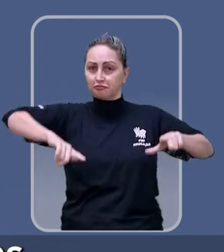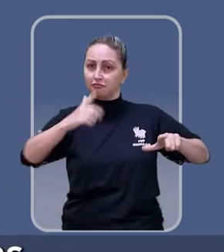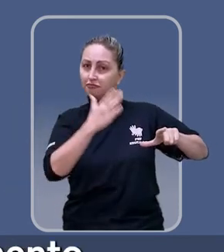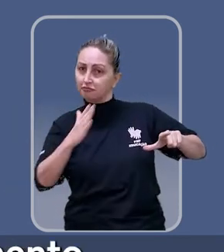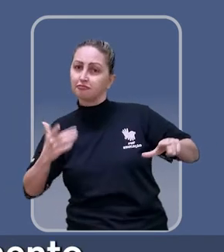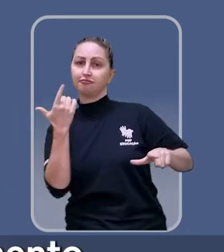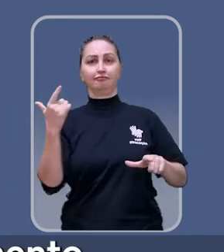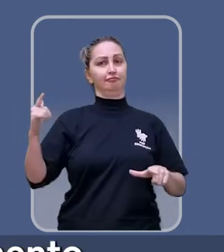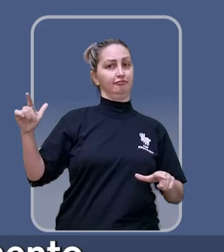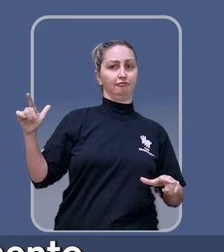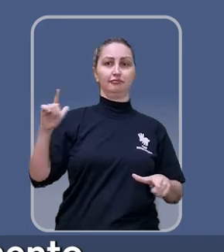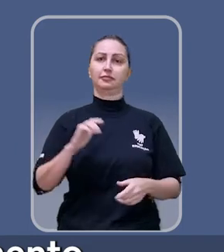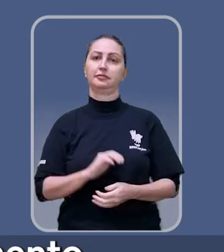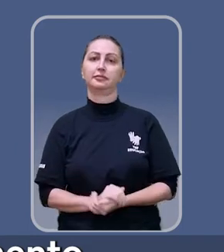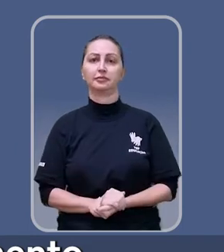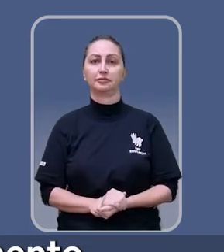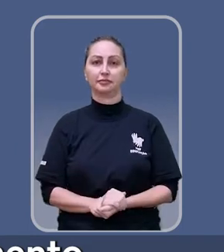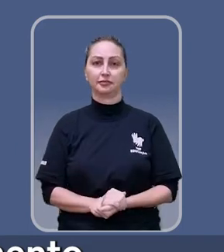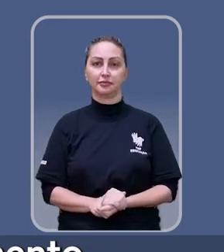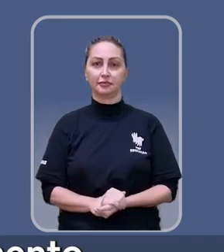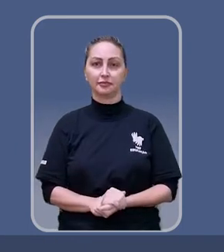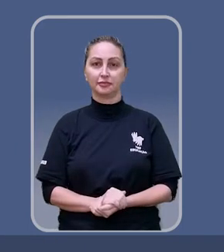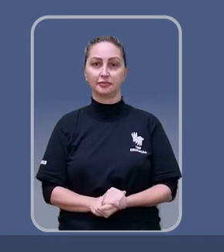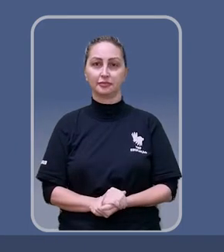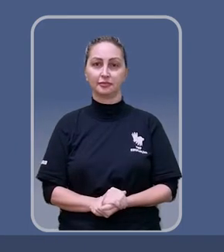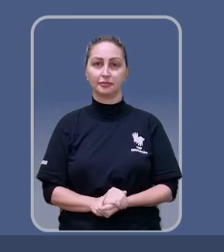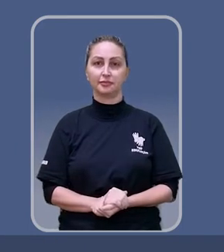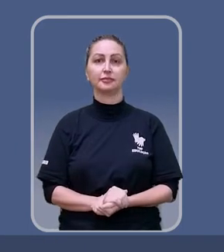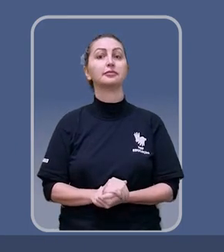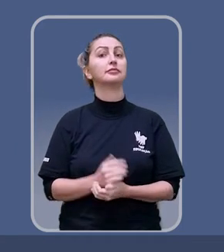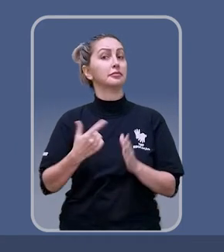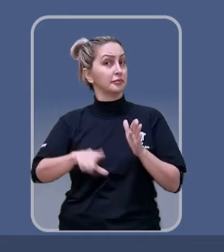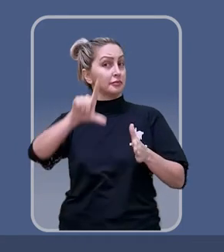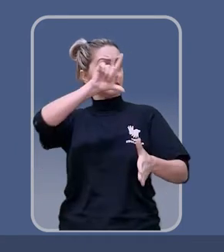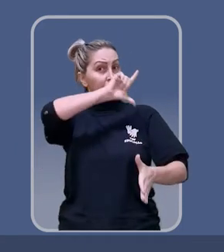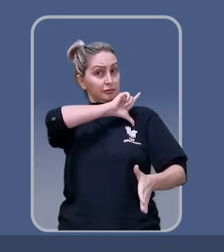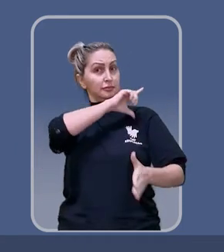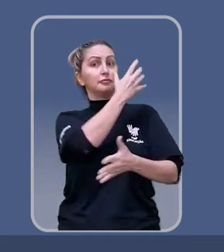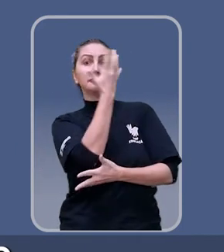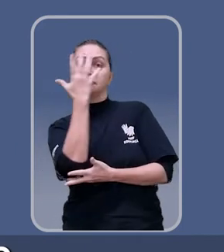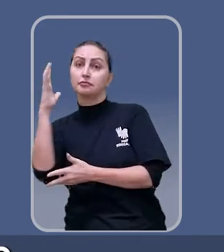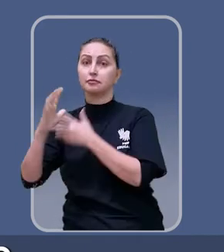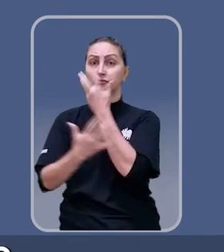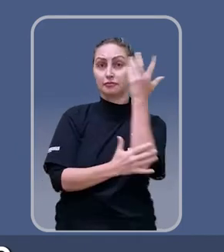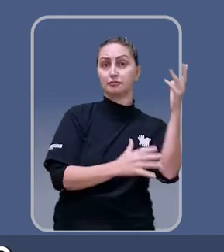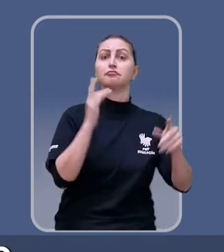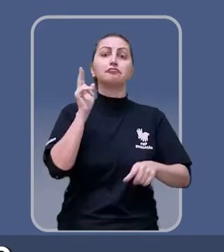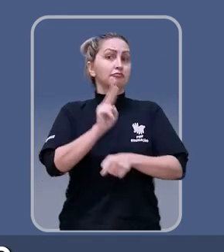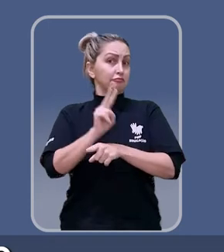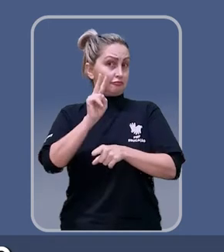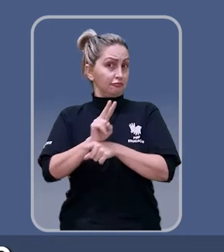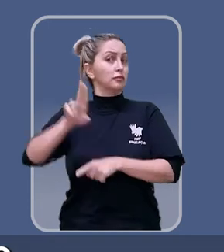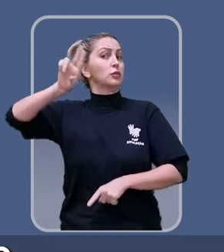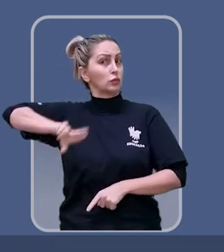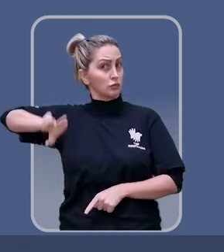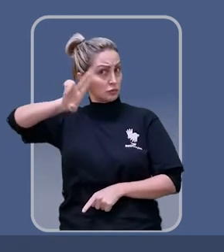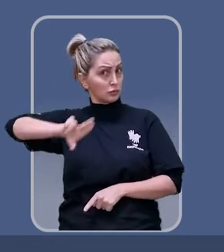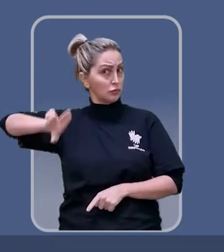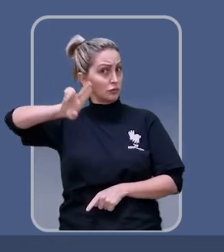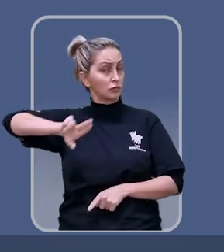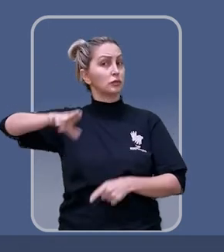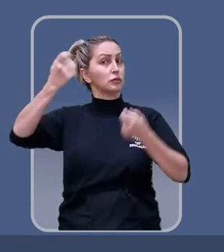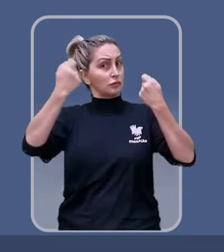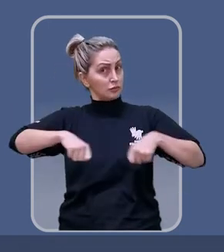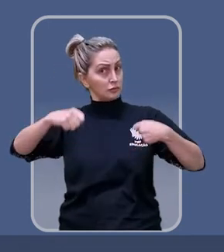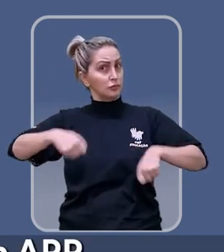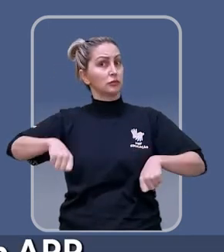grafadas ou demarcadas nos mapas de zoneamento. Além disso, é possível reforçar a necessidade de autorização do poder público através